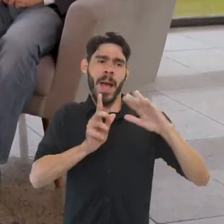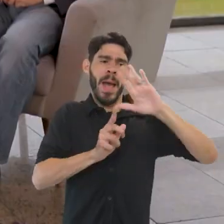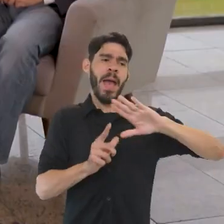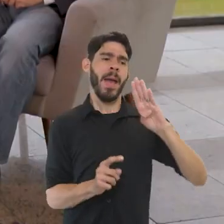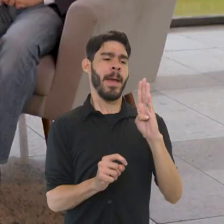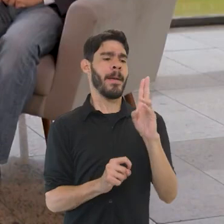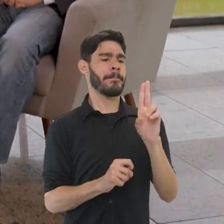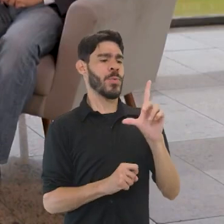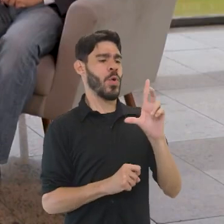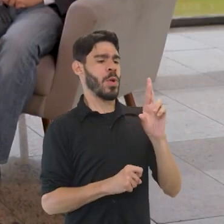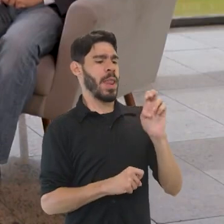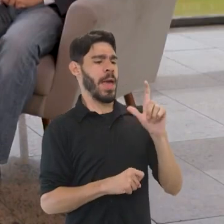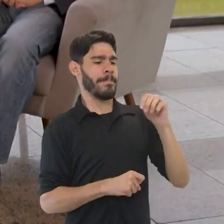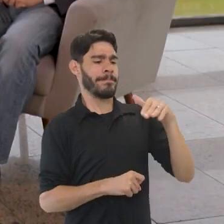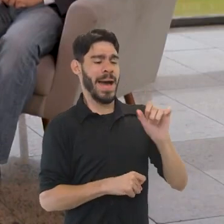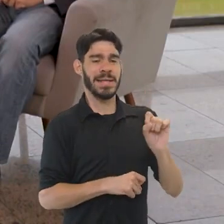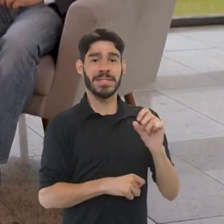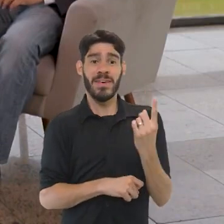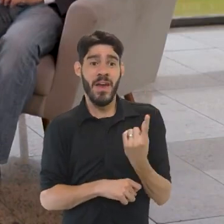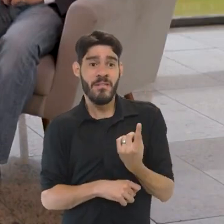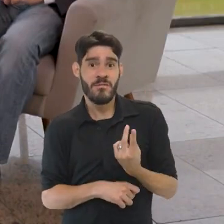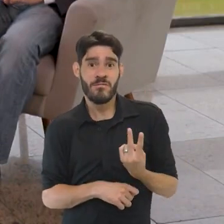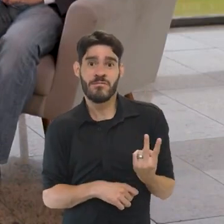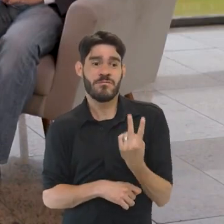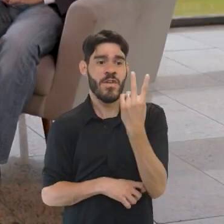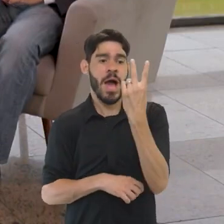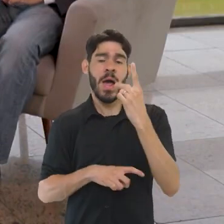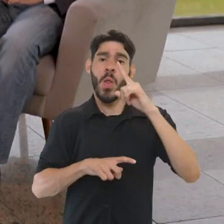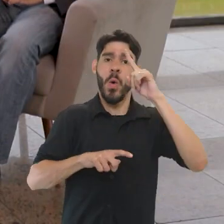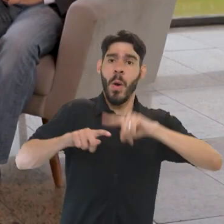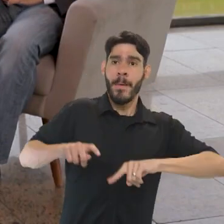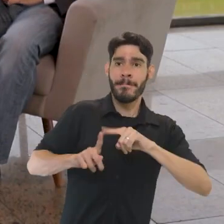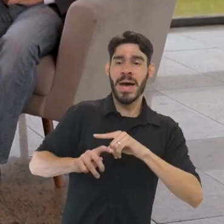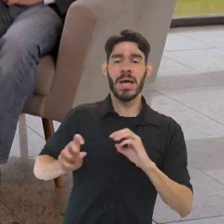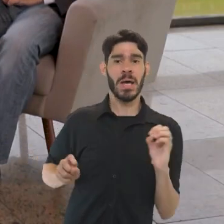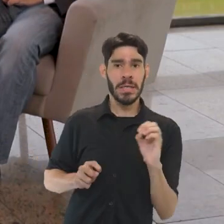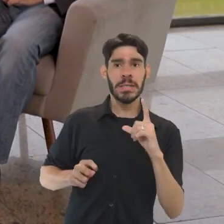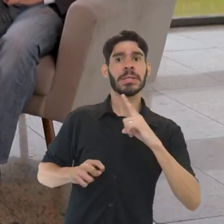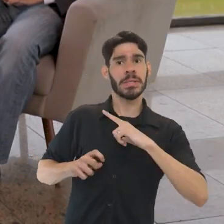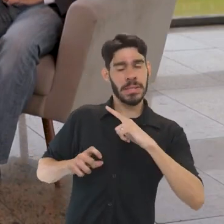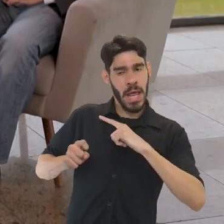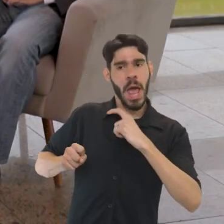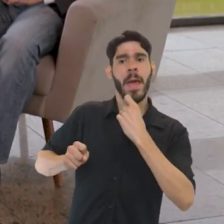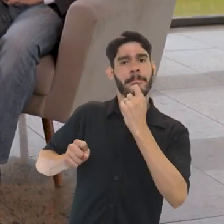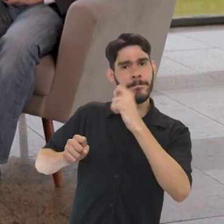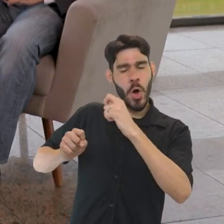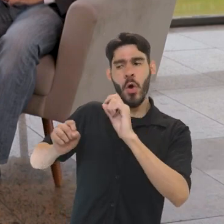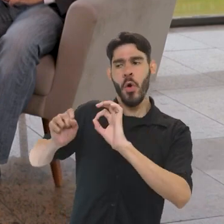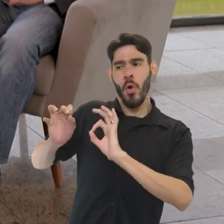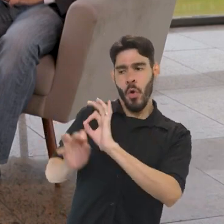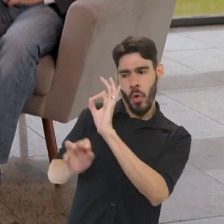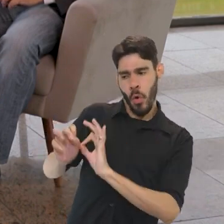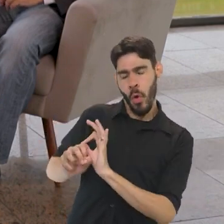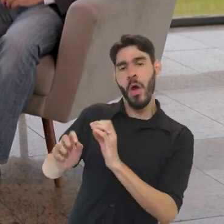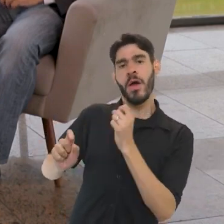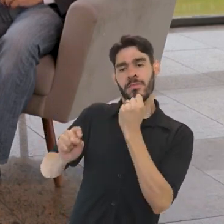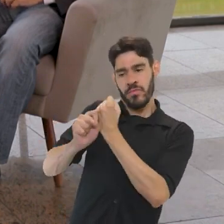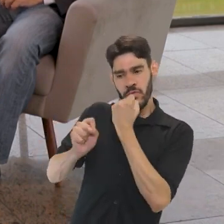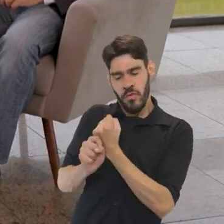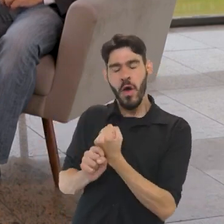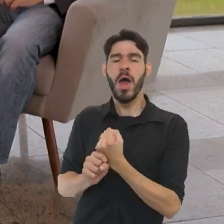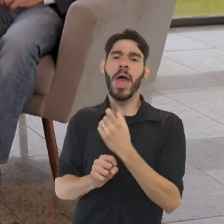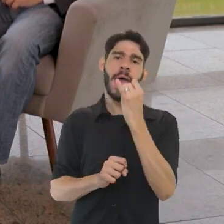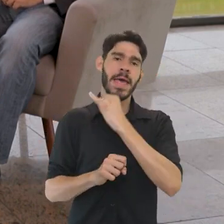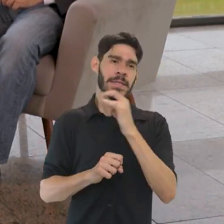Marx? Isso não tem valor material. É claro que existe um custo para restauro, existe um custo para recomposição de bens,